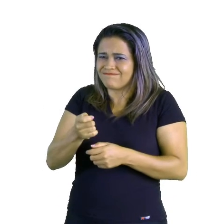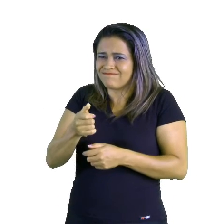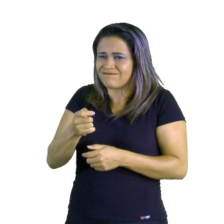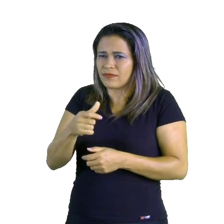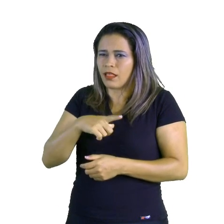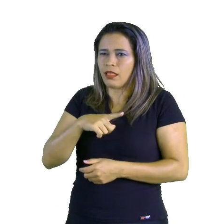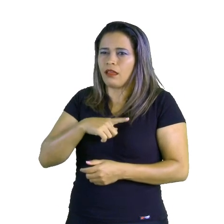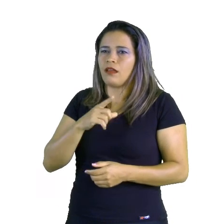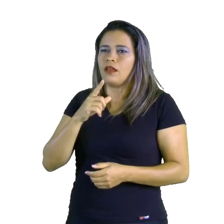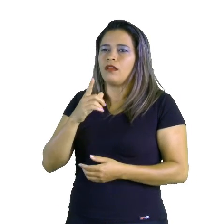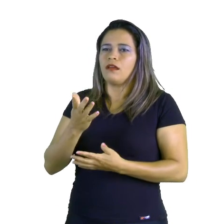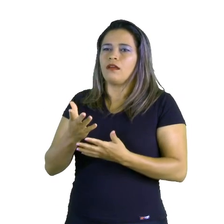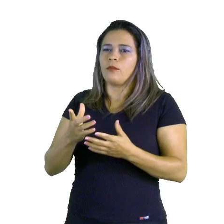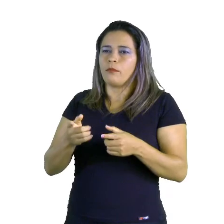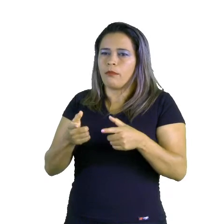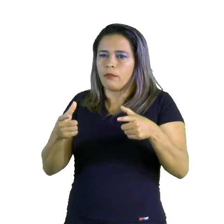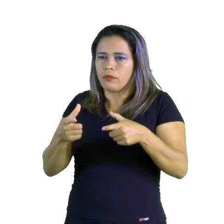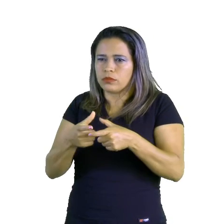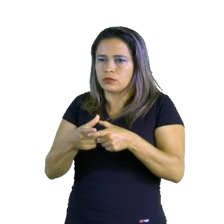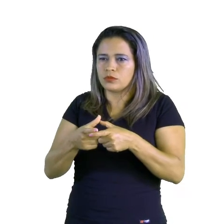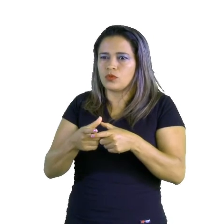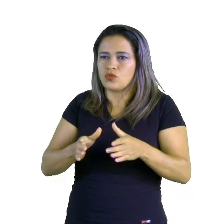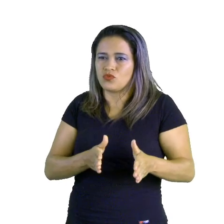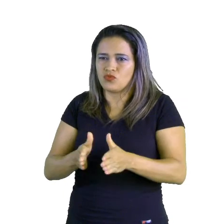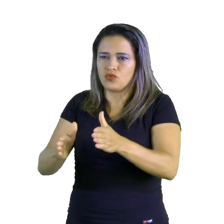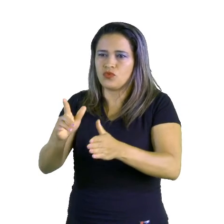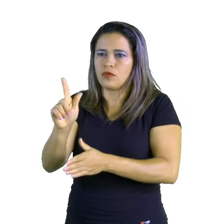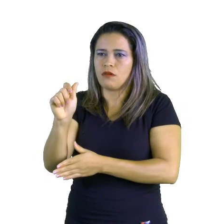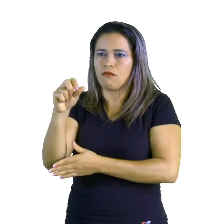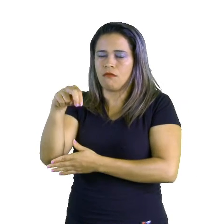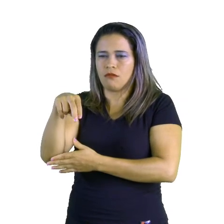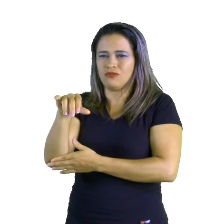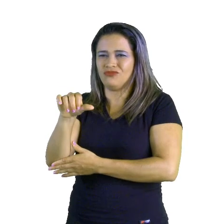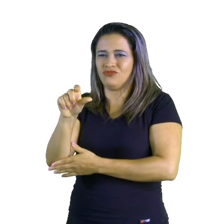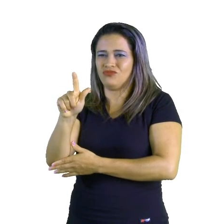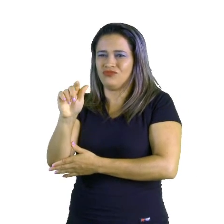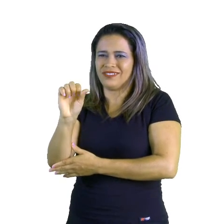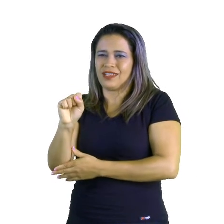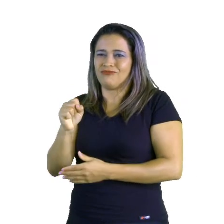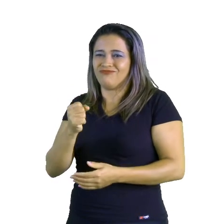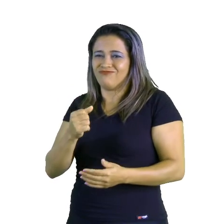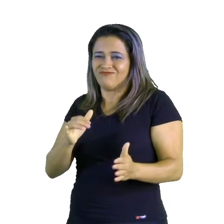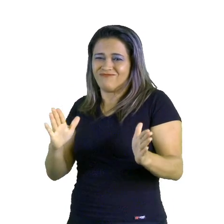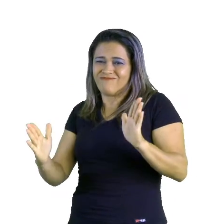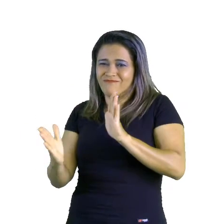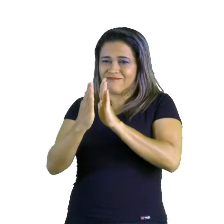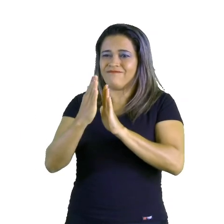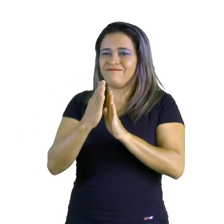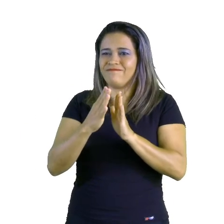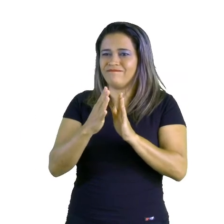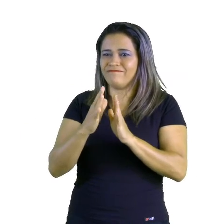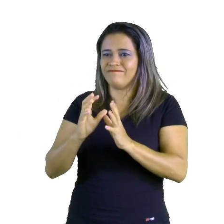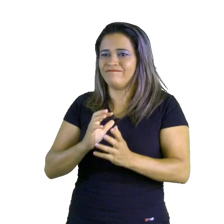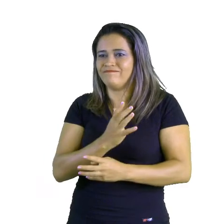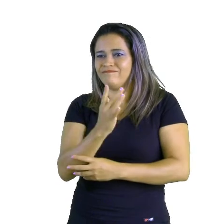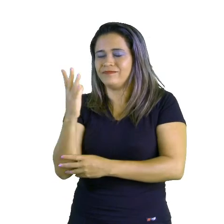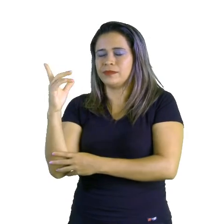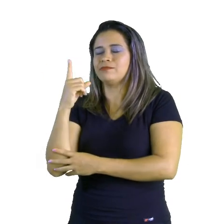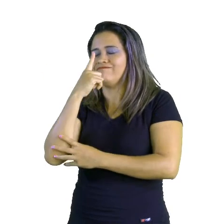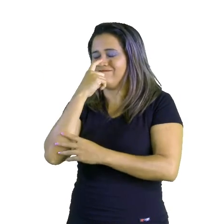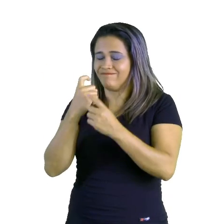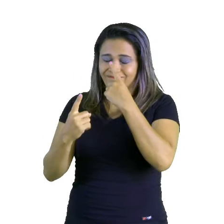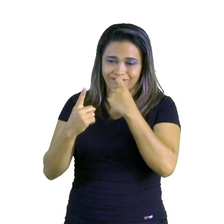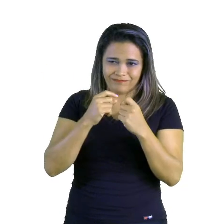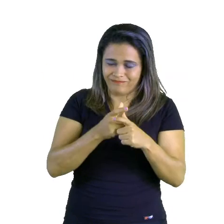Indo. Lembrando que o Rio Ganges tem um sério problema de impacto ambiental. Ele passa por um processo de poluição muito